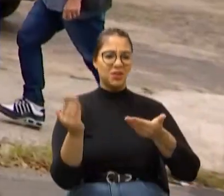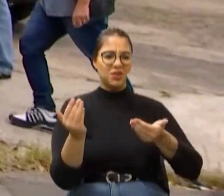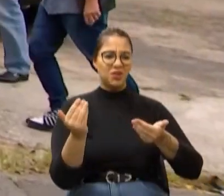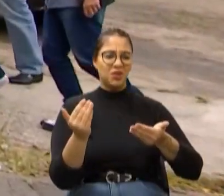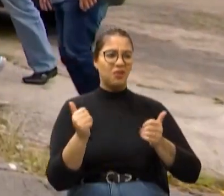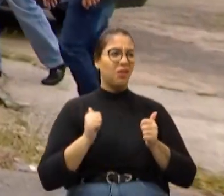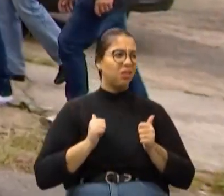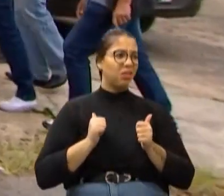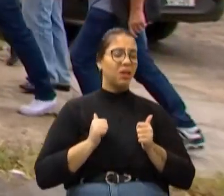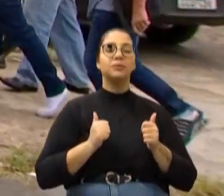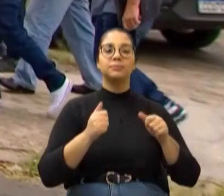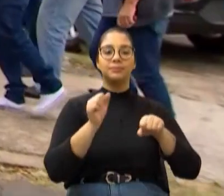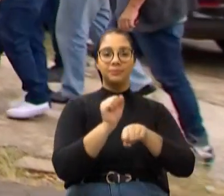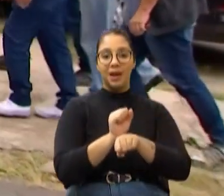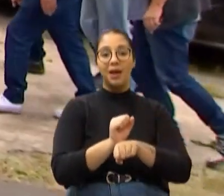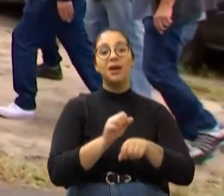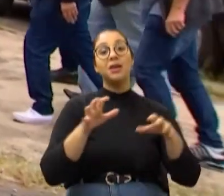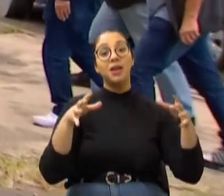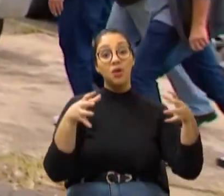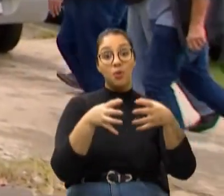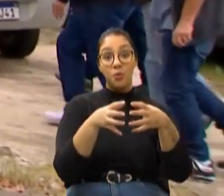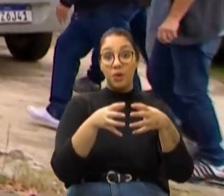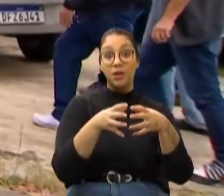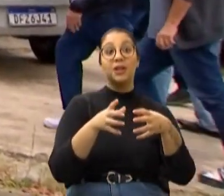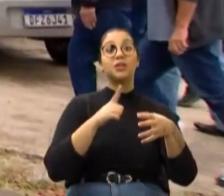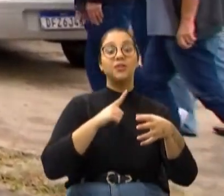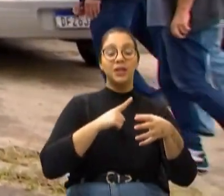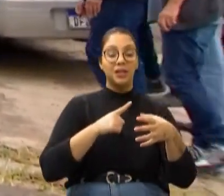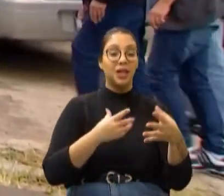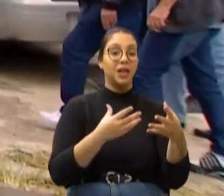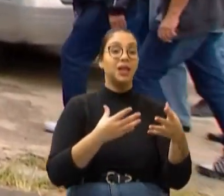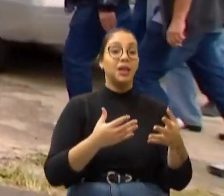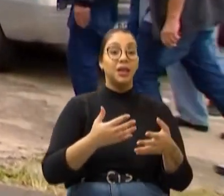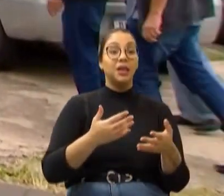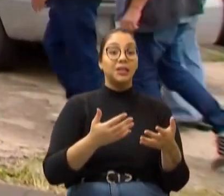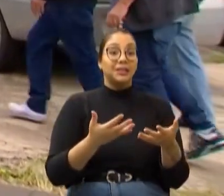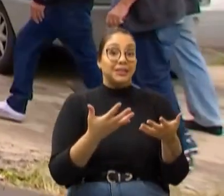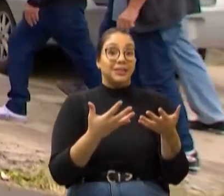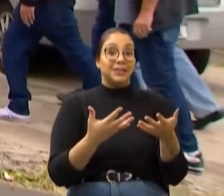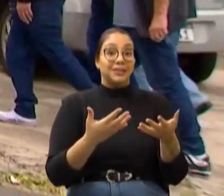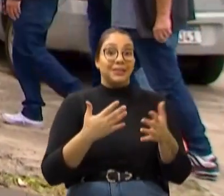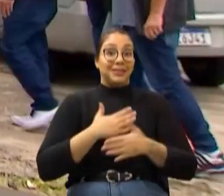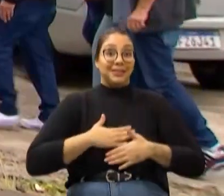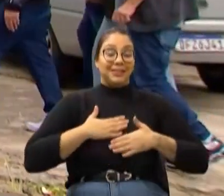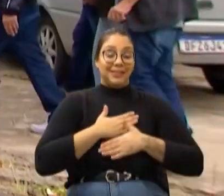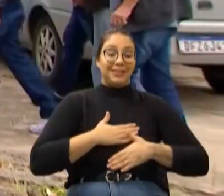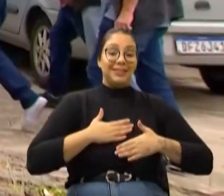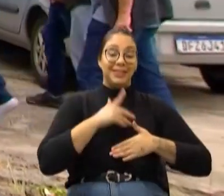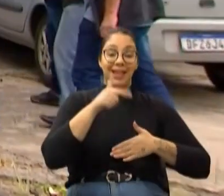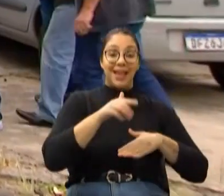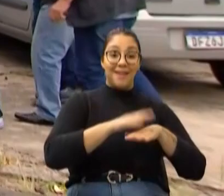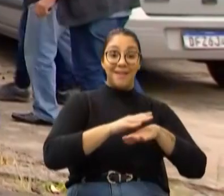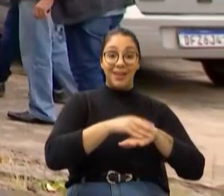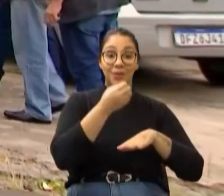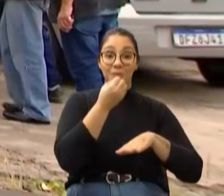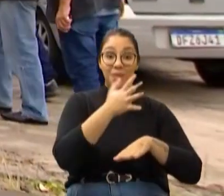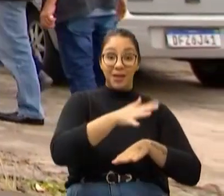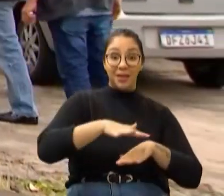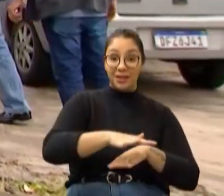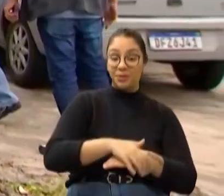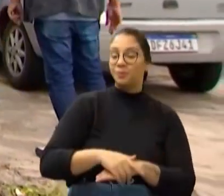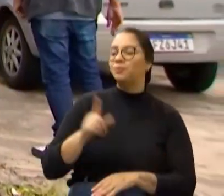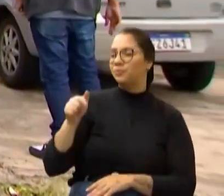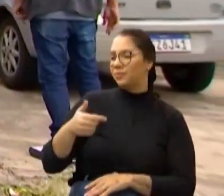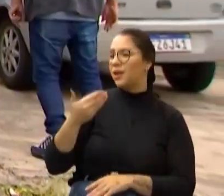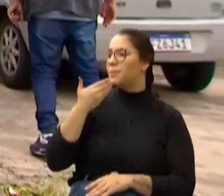tirar esse jovem desse Estado ocioso aqui. E a nossa comunidade vai ficar muito contemplada com esse bem feito para a nossa